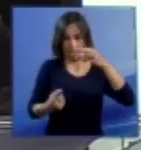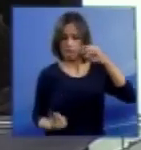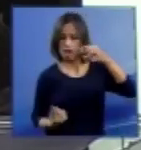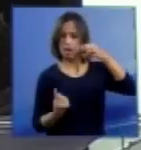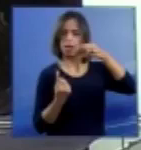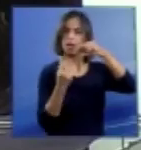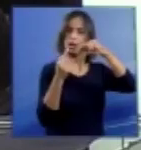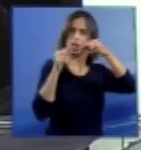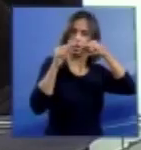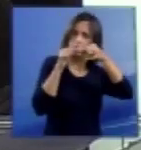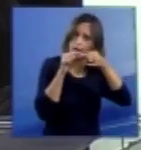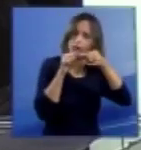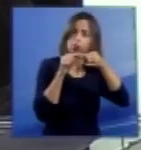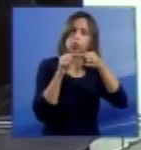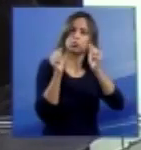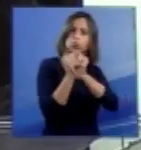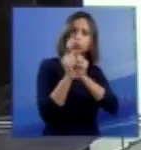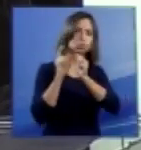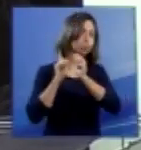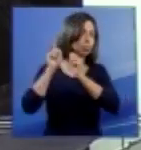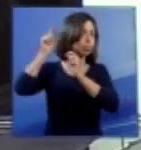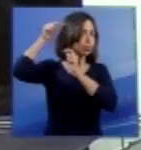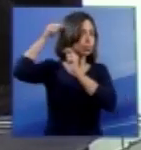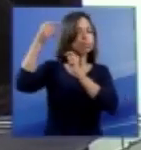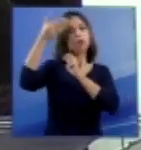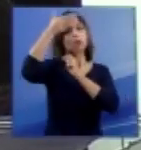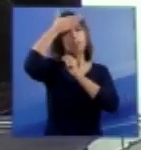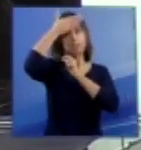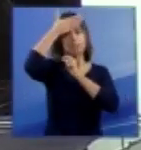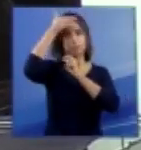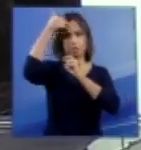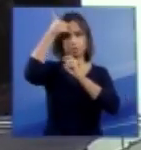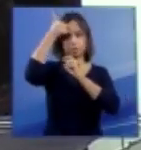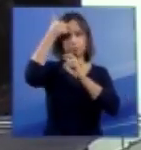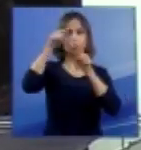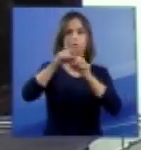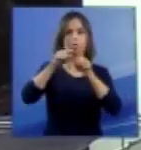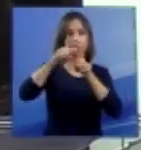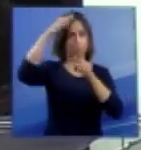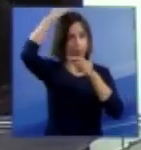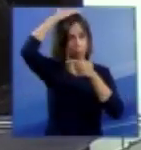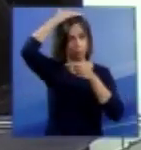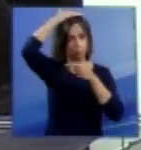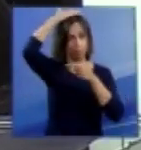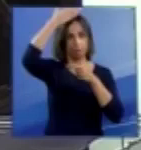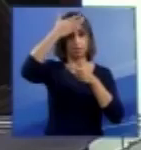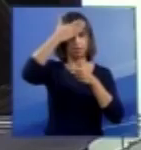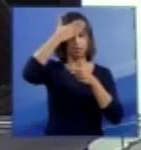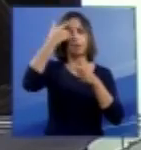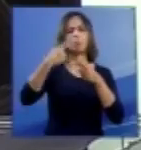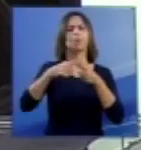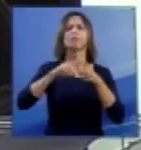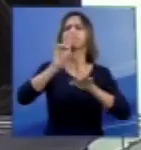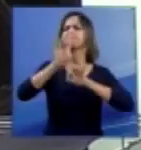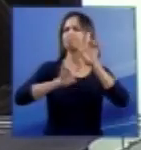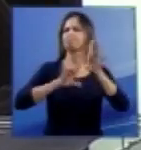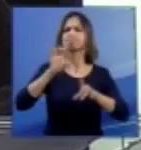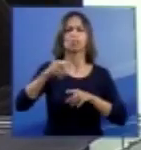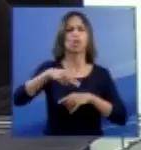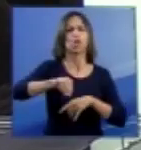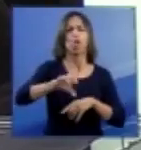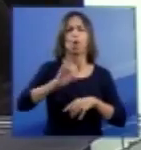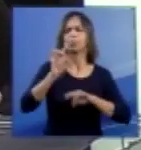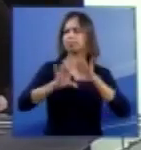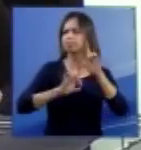com o córtex pré-frontal e o córtex temporal, que são as duas áreas mais nobres do córtex cerebral,